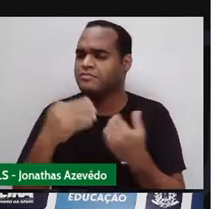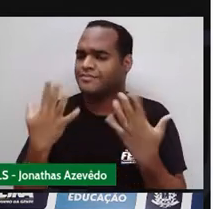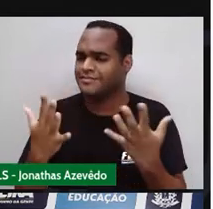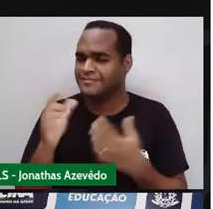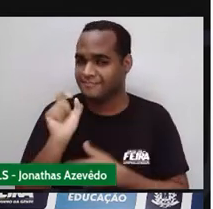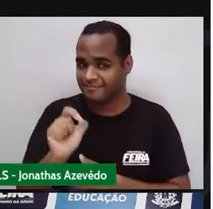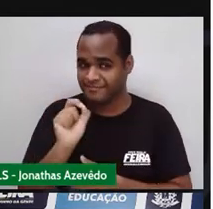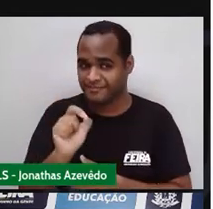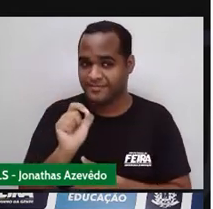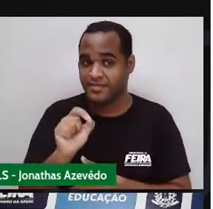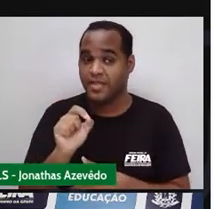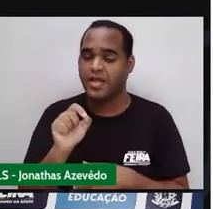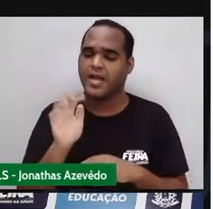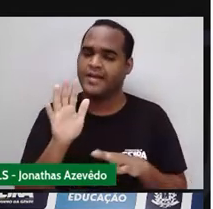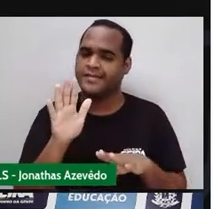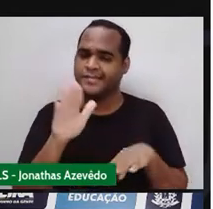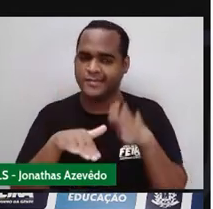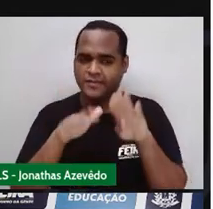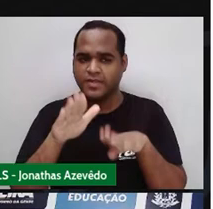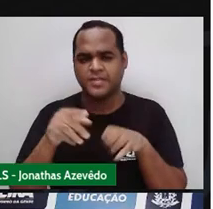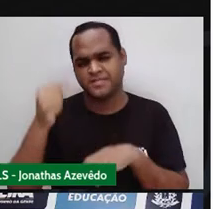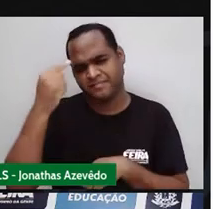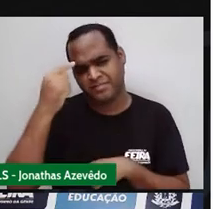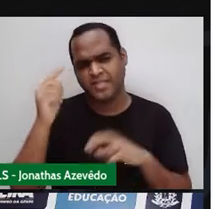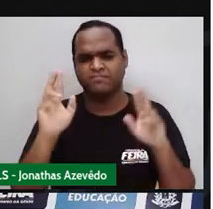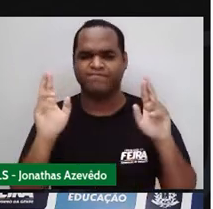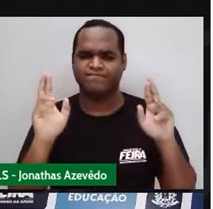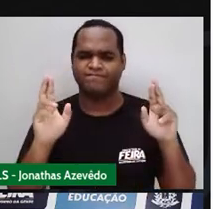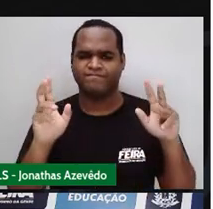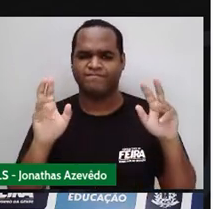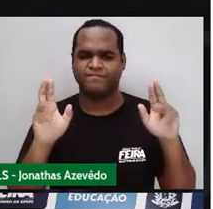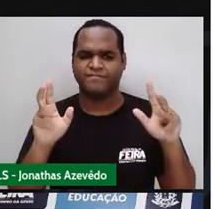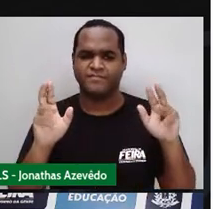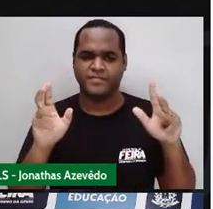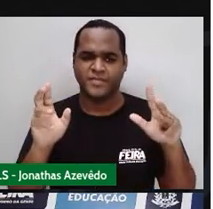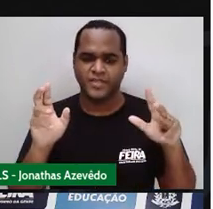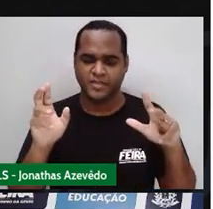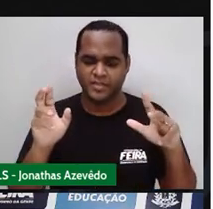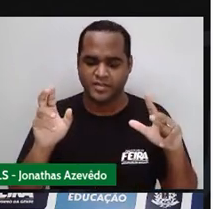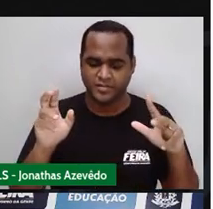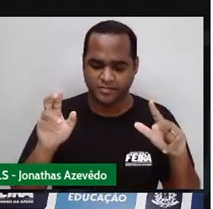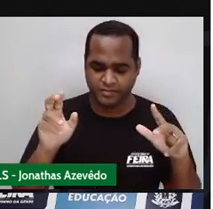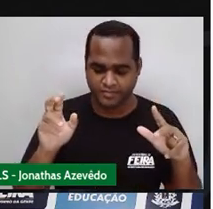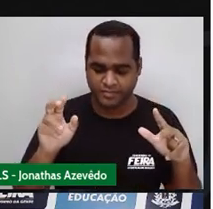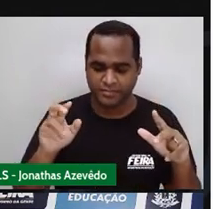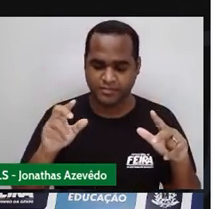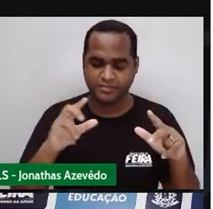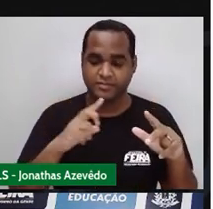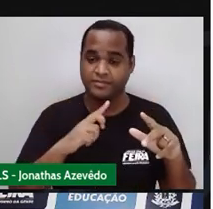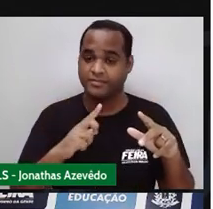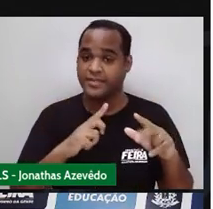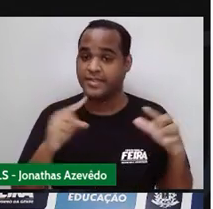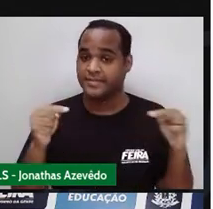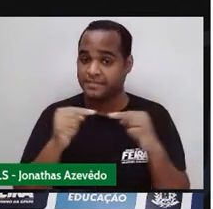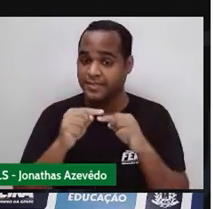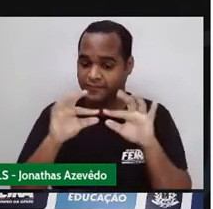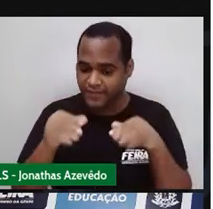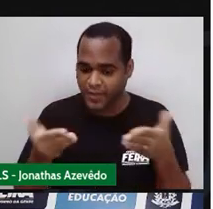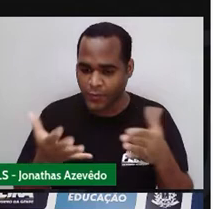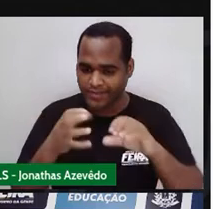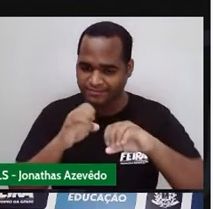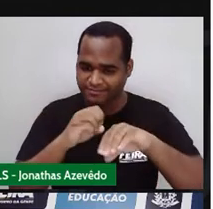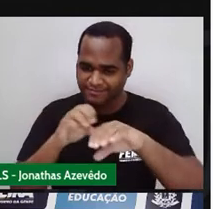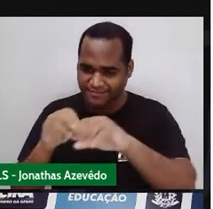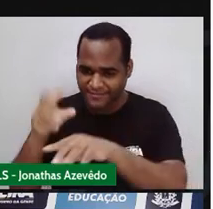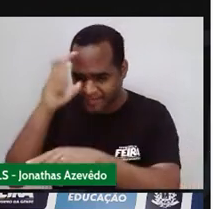né, talvez você esteja pensando que não, né? Mas, espero que no final dessa aula você mude